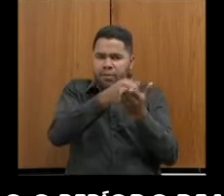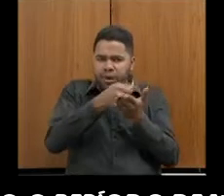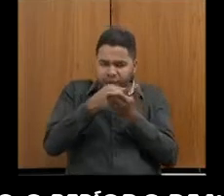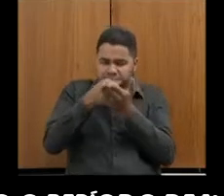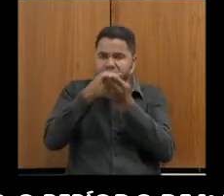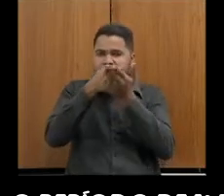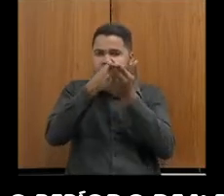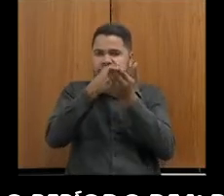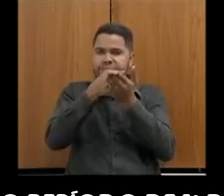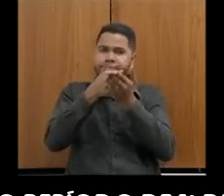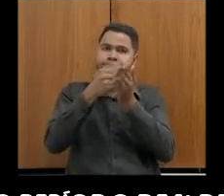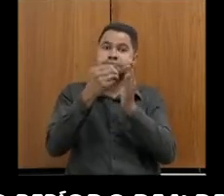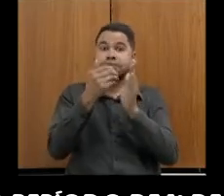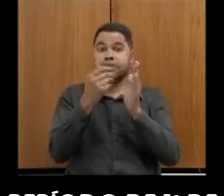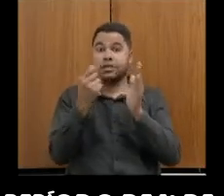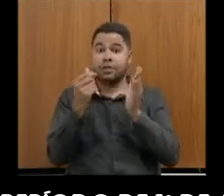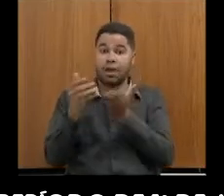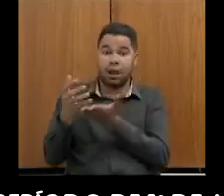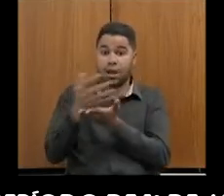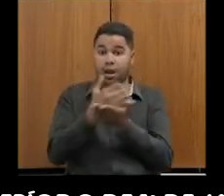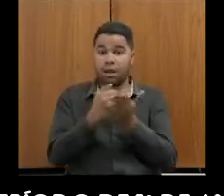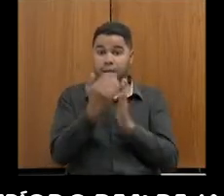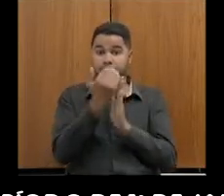uma baixa arrecadação servidor